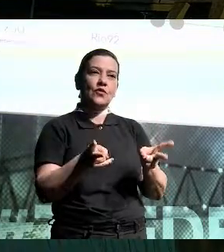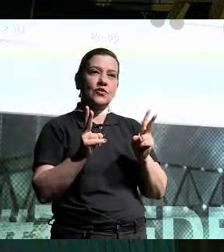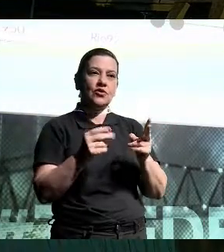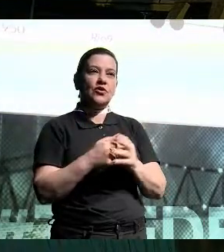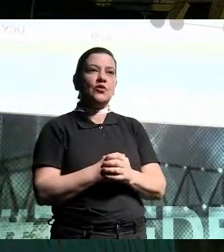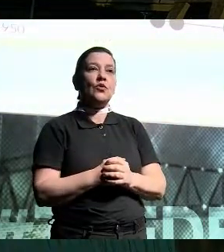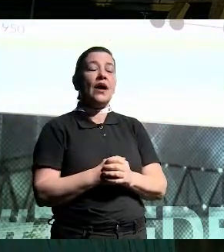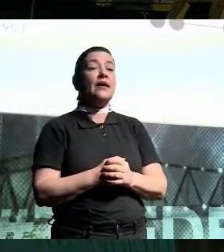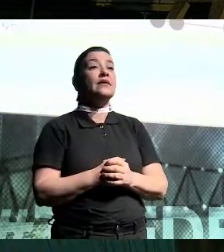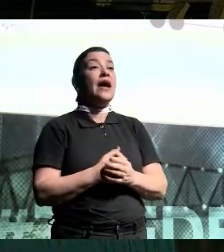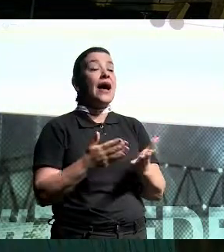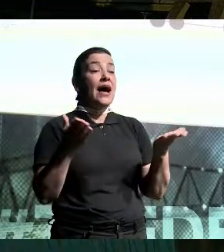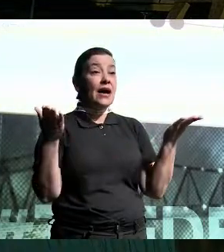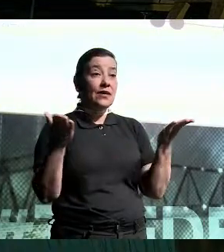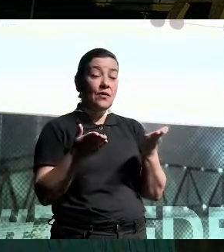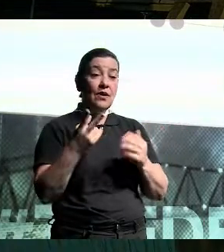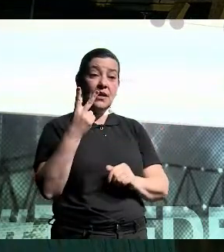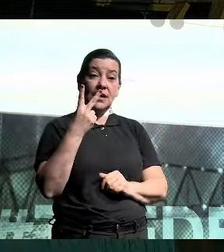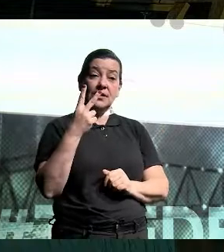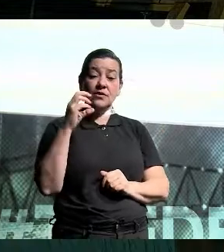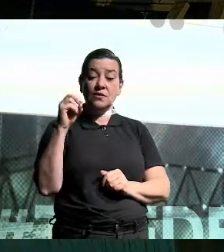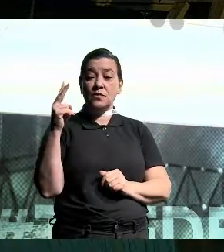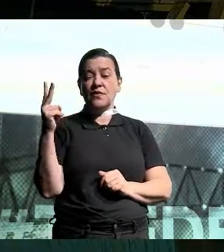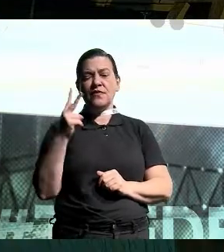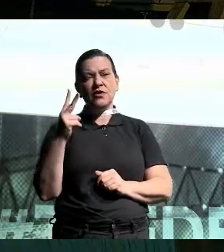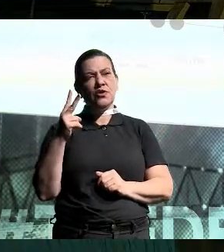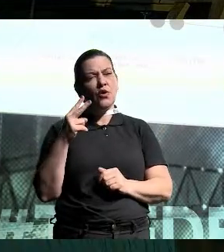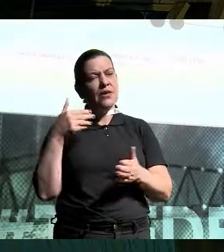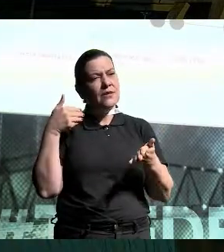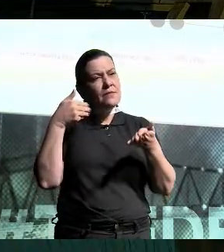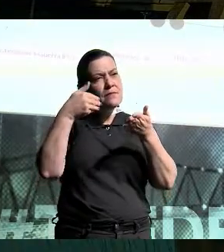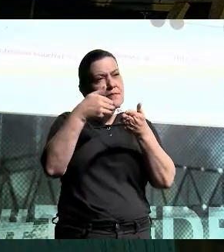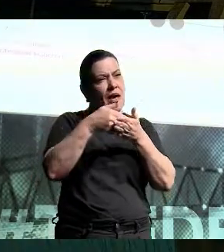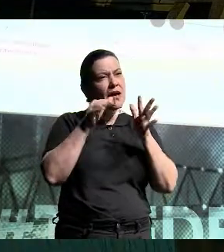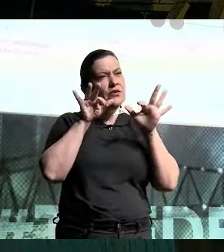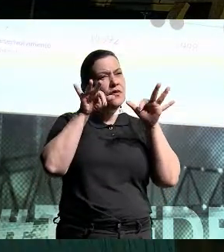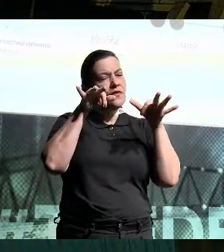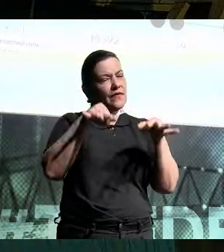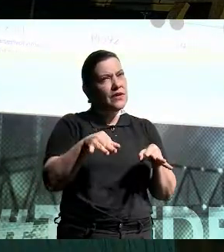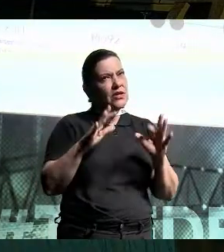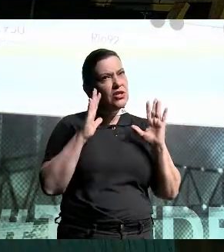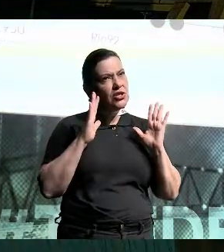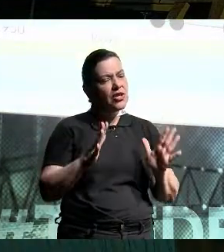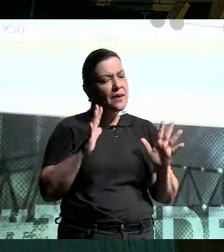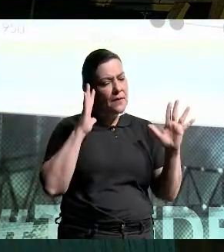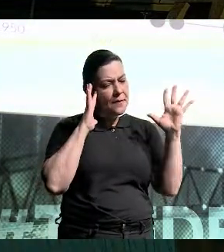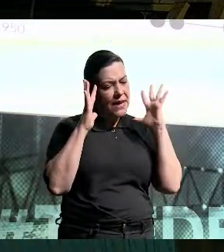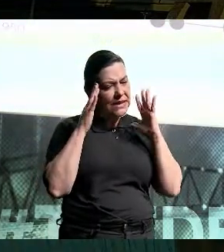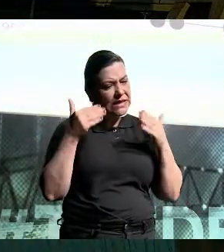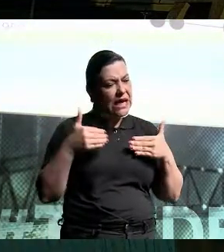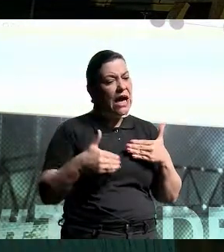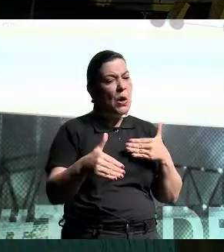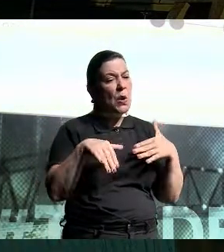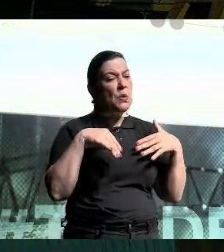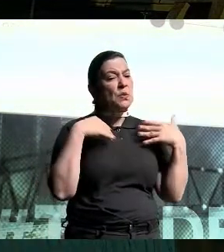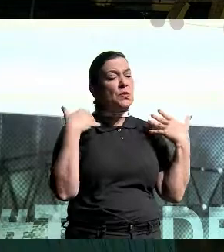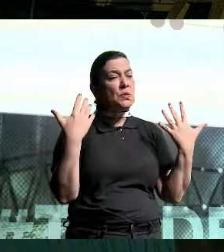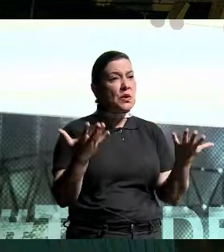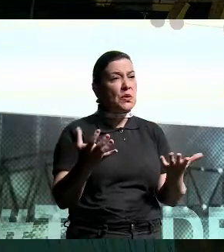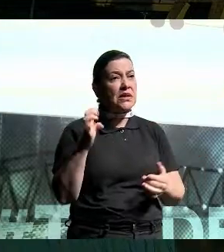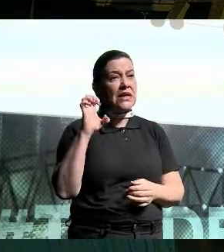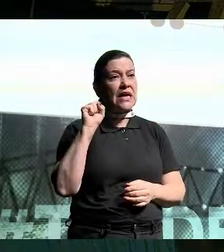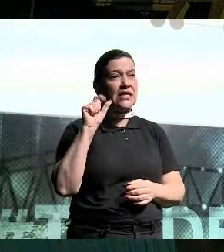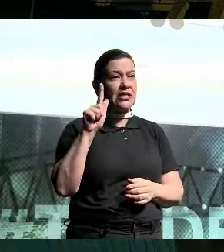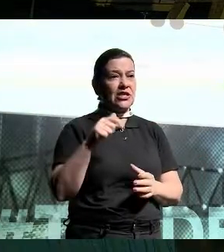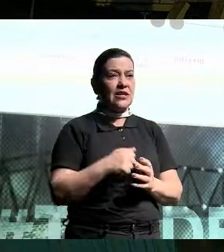passageira. Agora, em 2022, nesse quase finalzinho de pandemia, a gente já se pergunta, e o que é que vem agora pela frente em termos de SG?